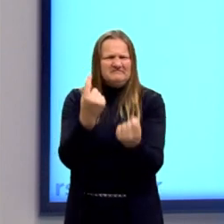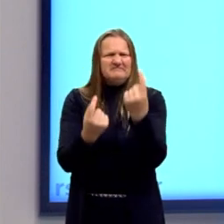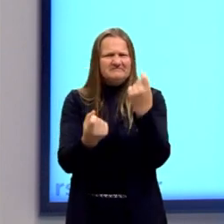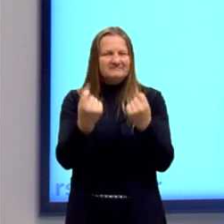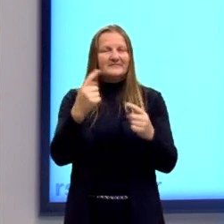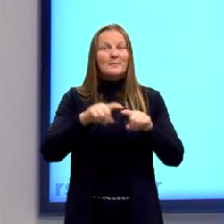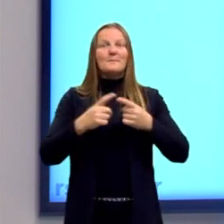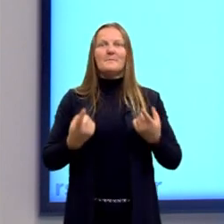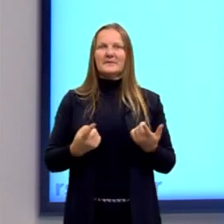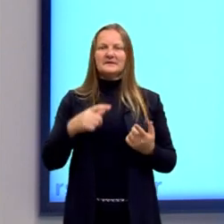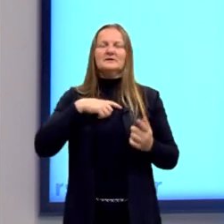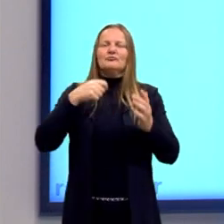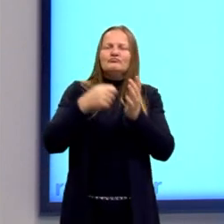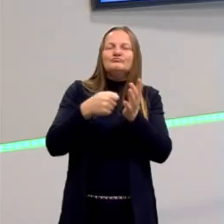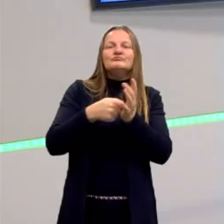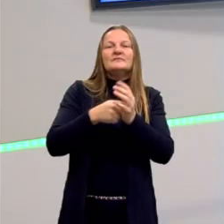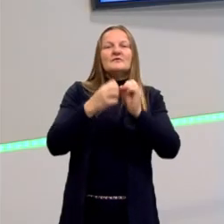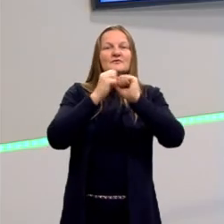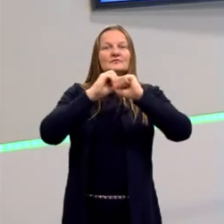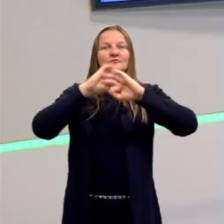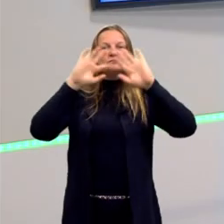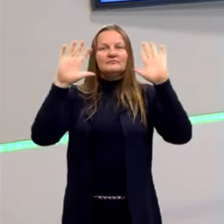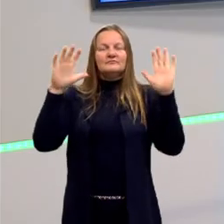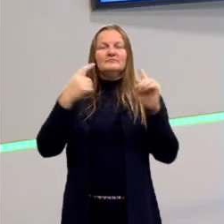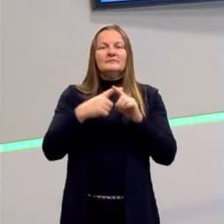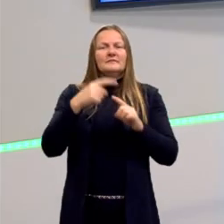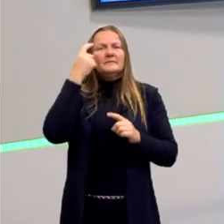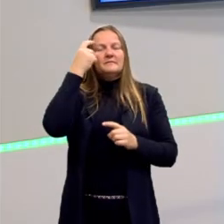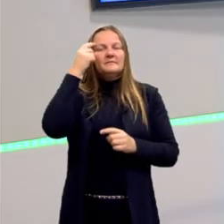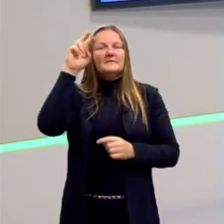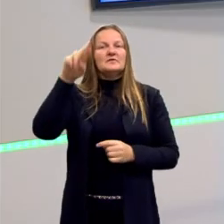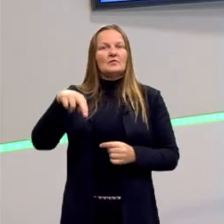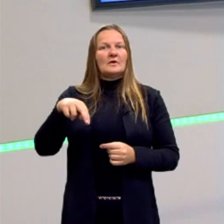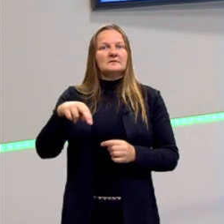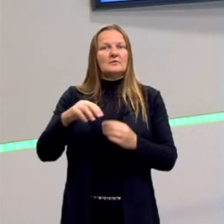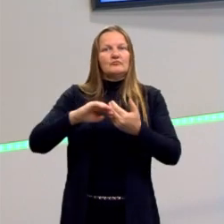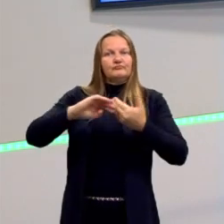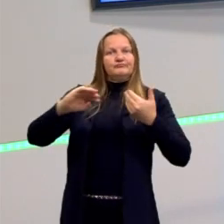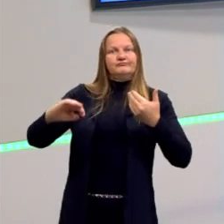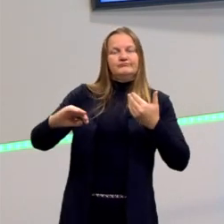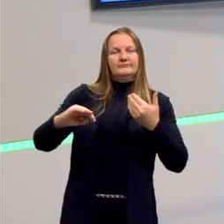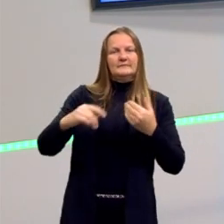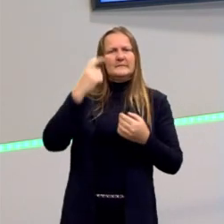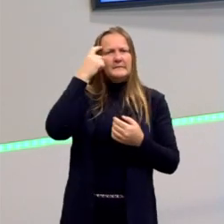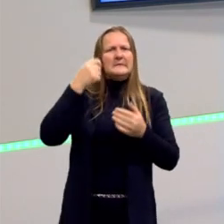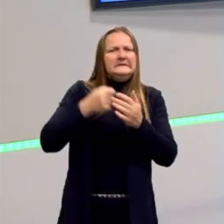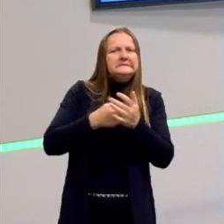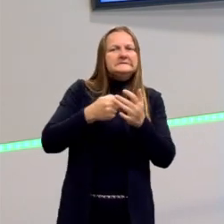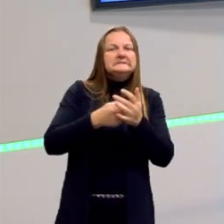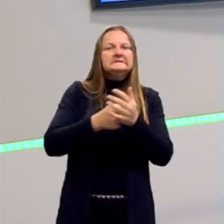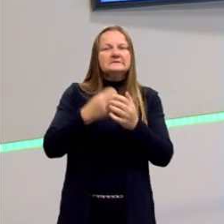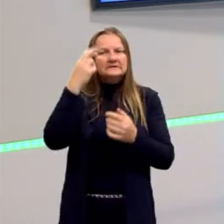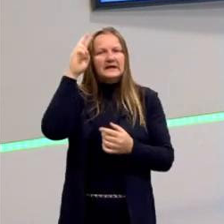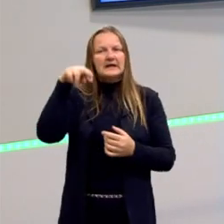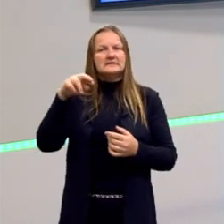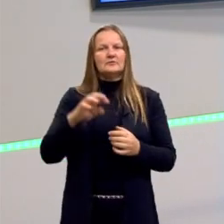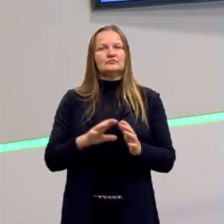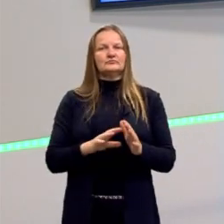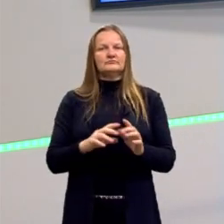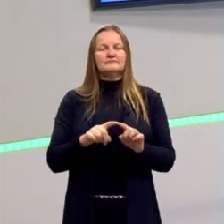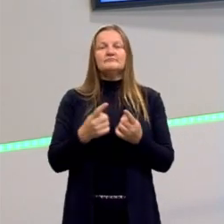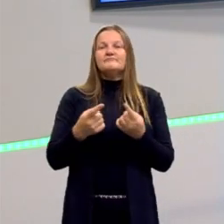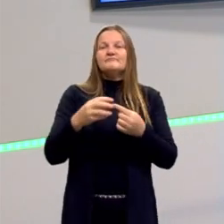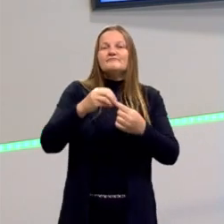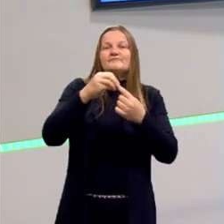Mas são tentativas de sair daquele pensamento de que só a razão resolveria os problemas. Porque a razão levou